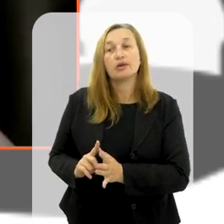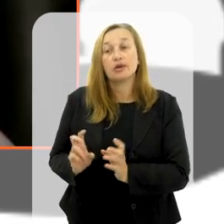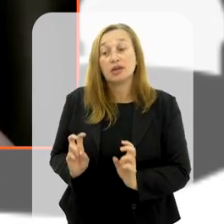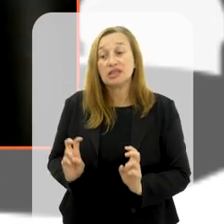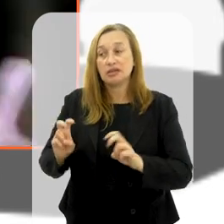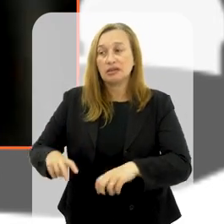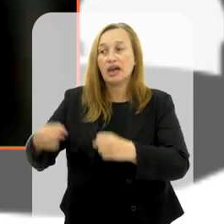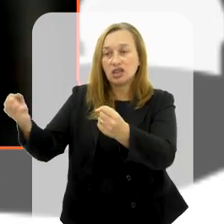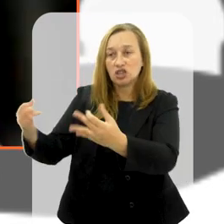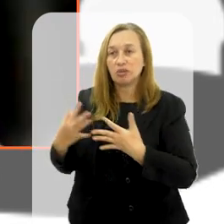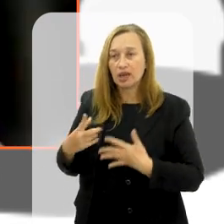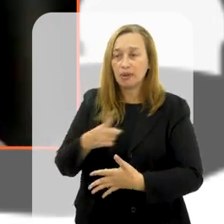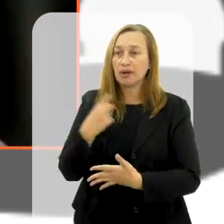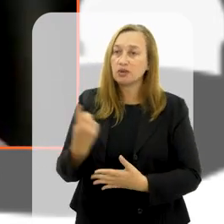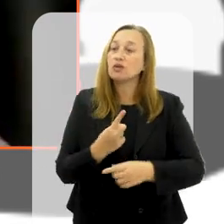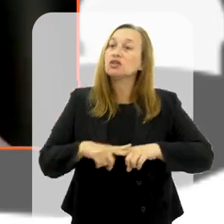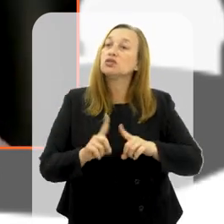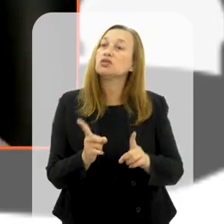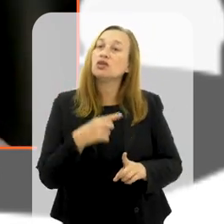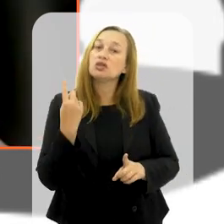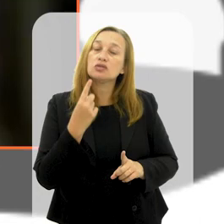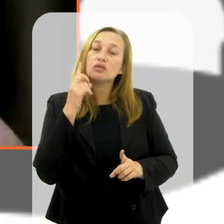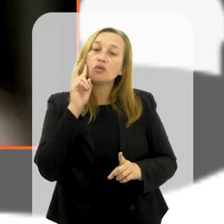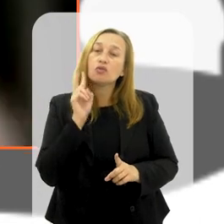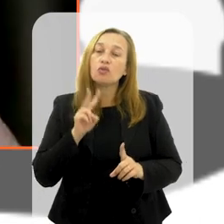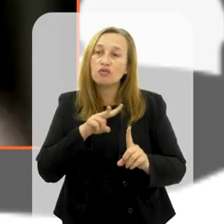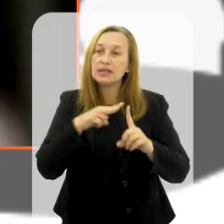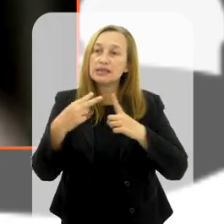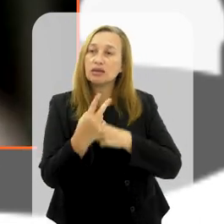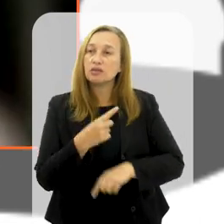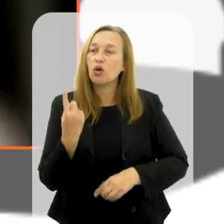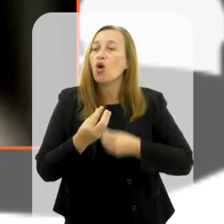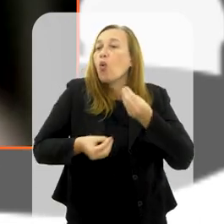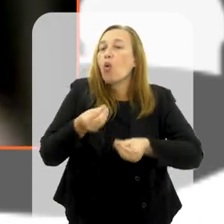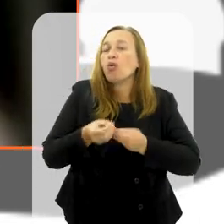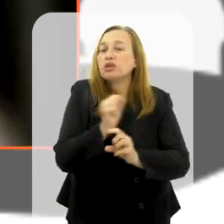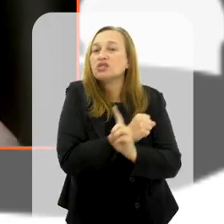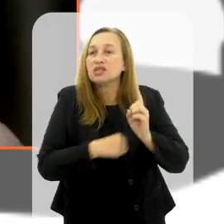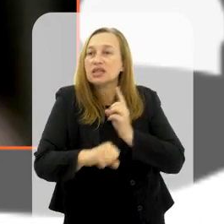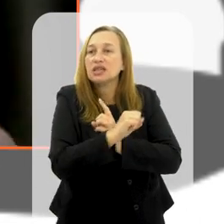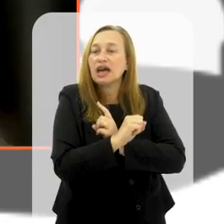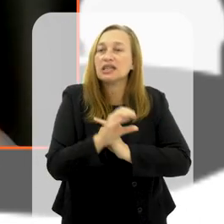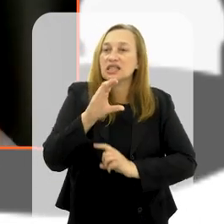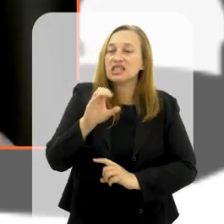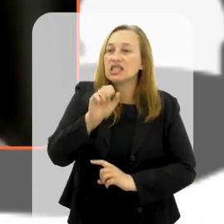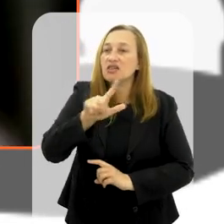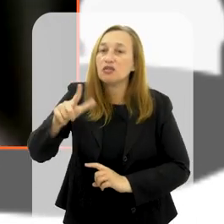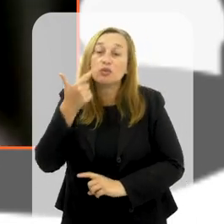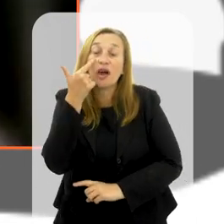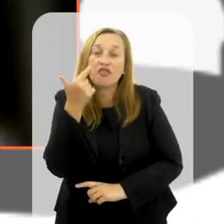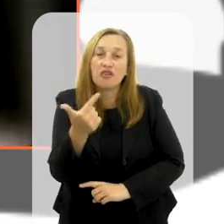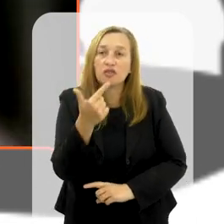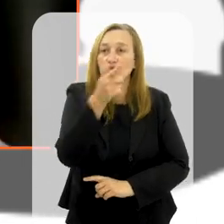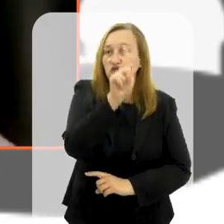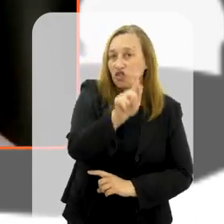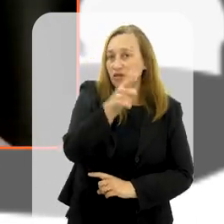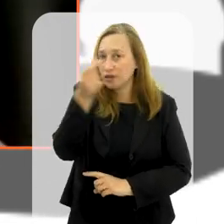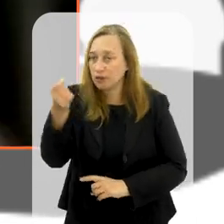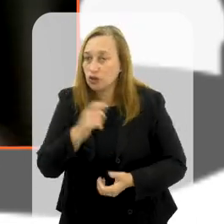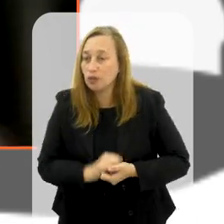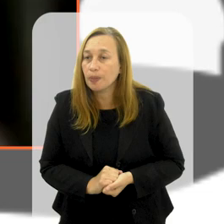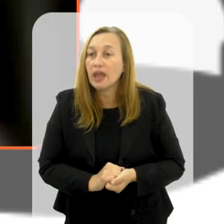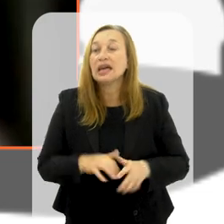rechantar por explicar o G20 para todo mundo, a gente deu um olhar nosso, como é que a sociedade civil organizada está